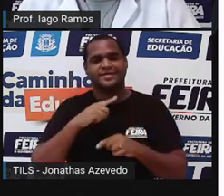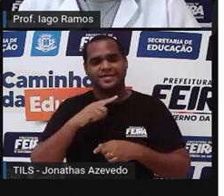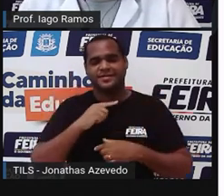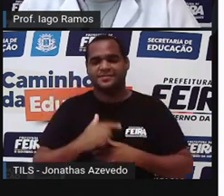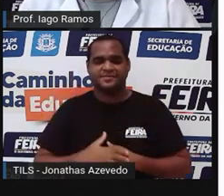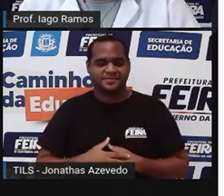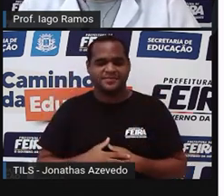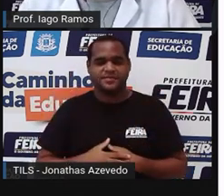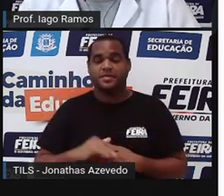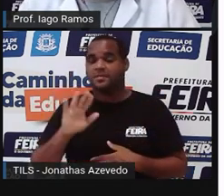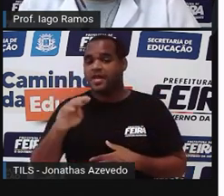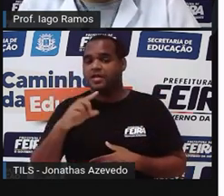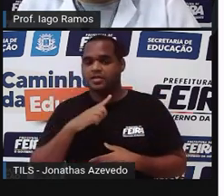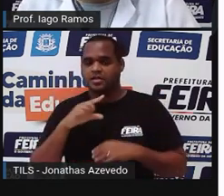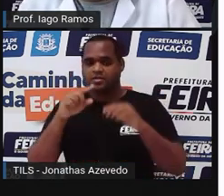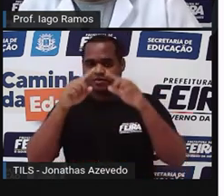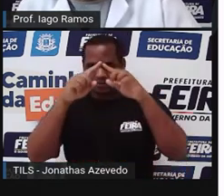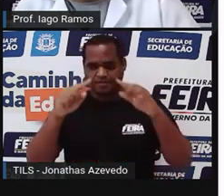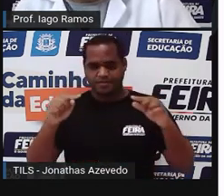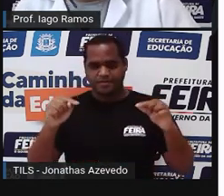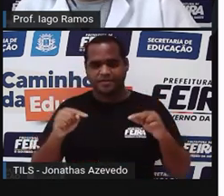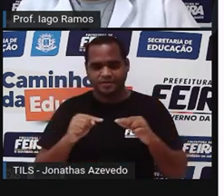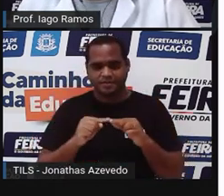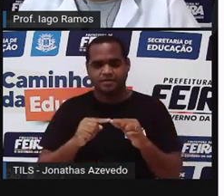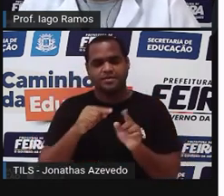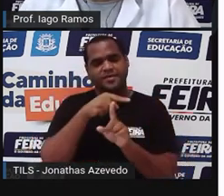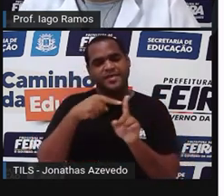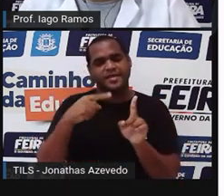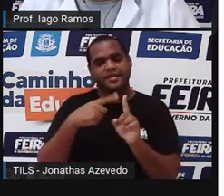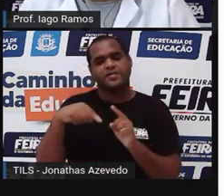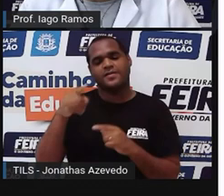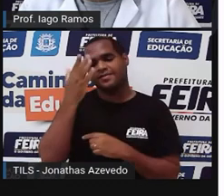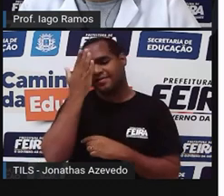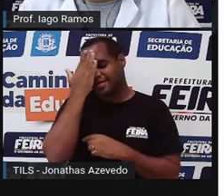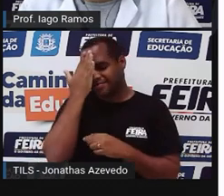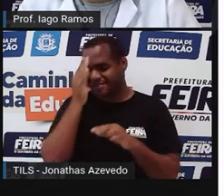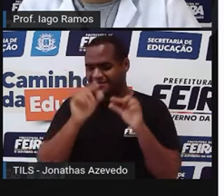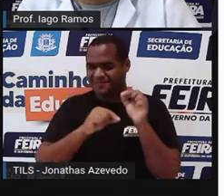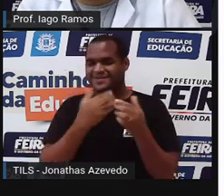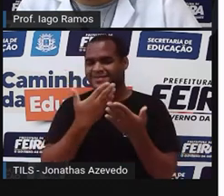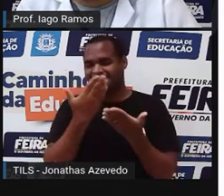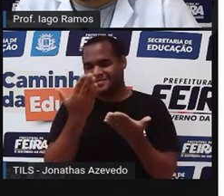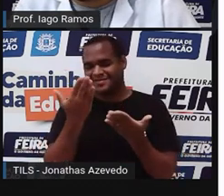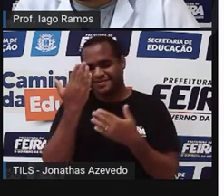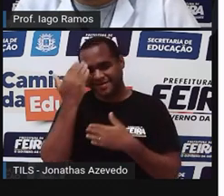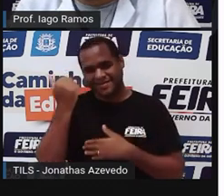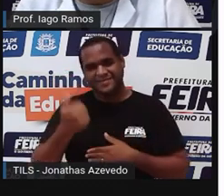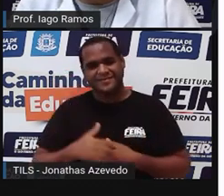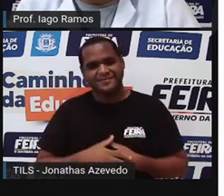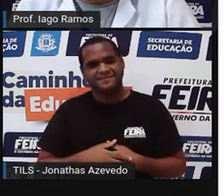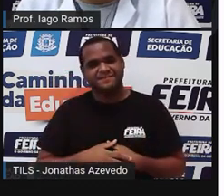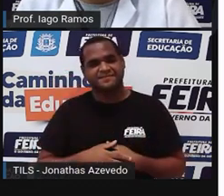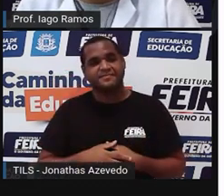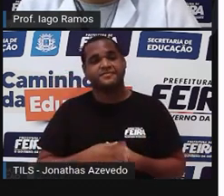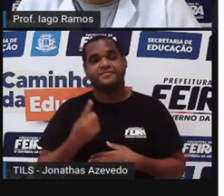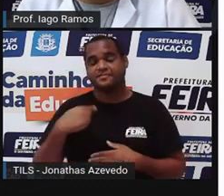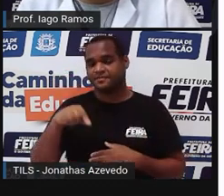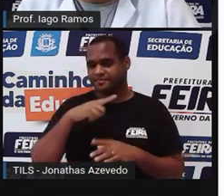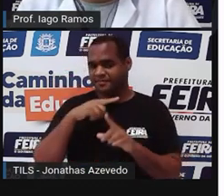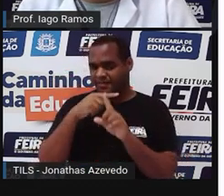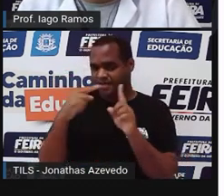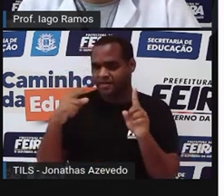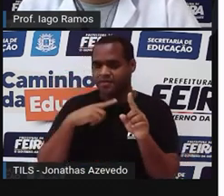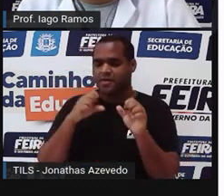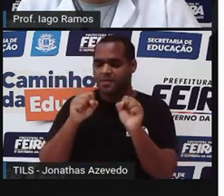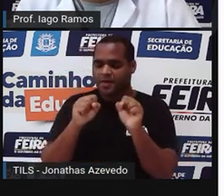Só que na do losango é metade, e é metade, a gente já sabe por quê, né? Bom, metade é só dividir por